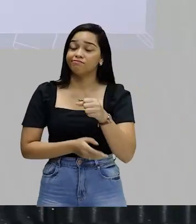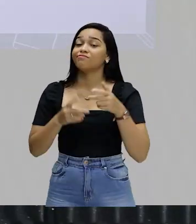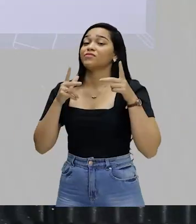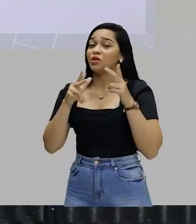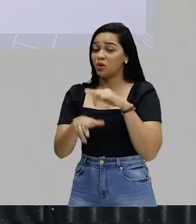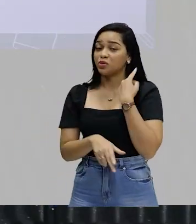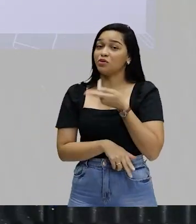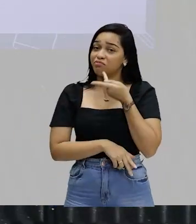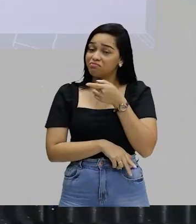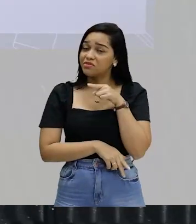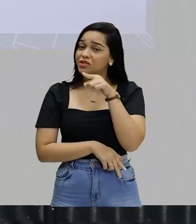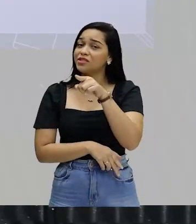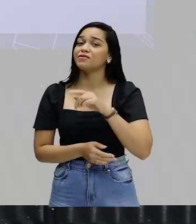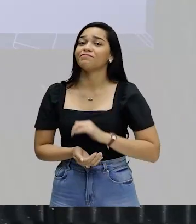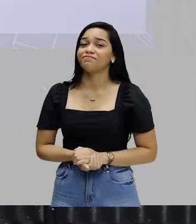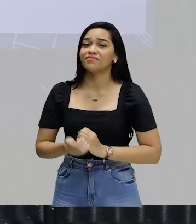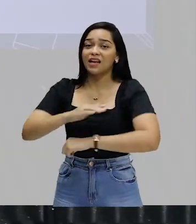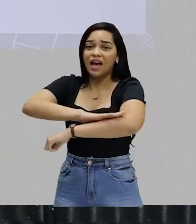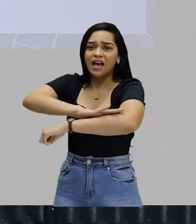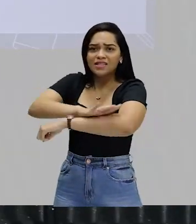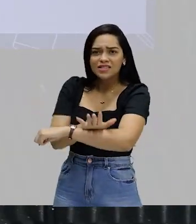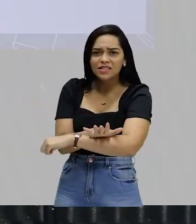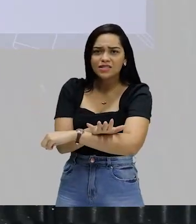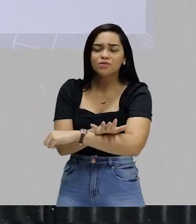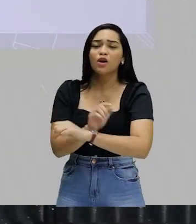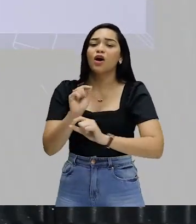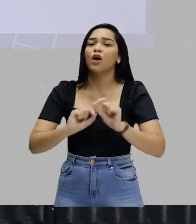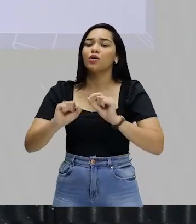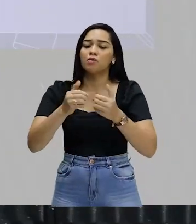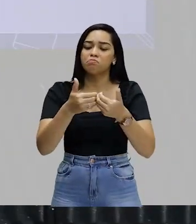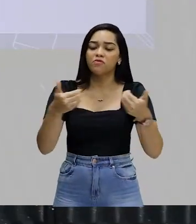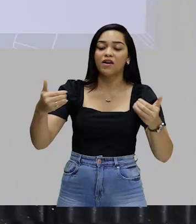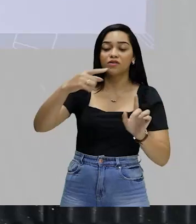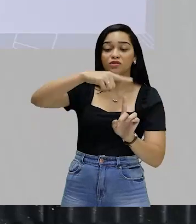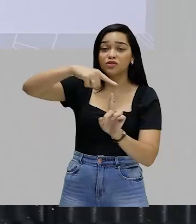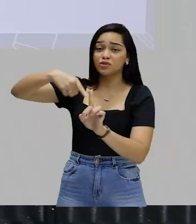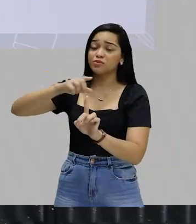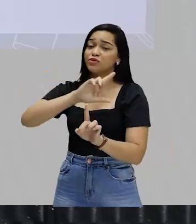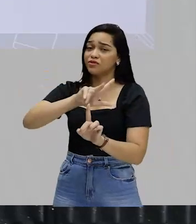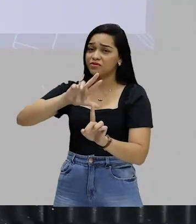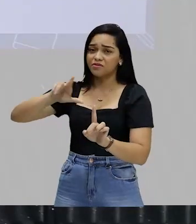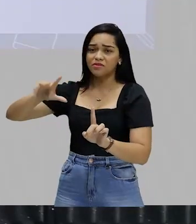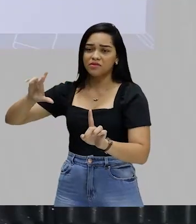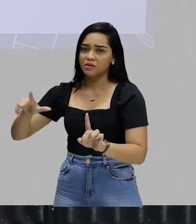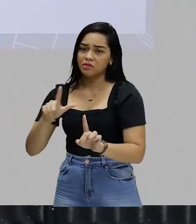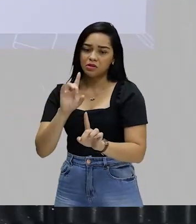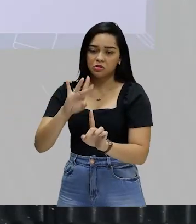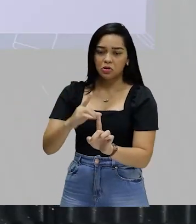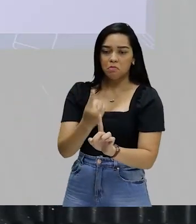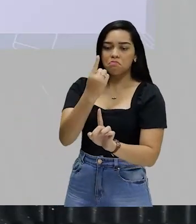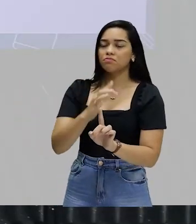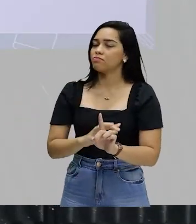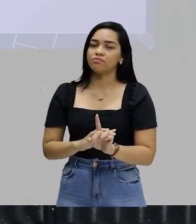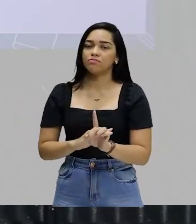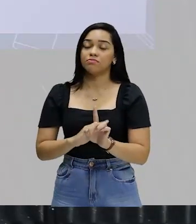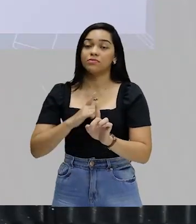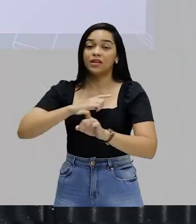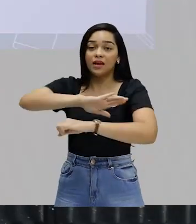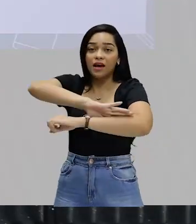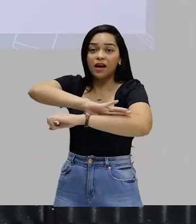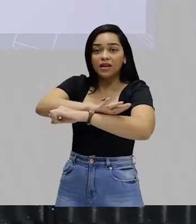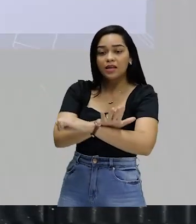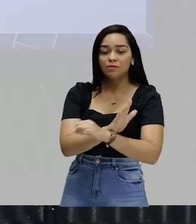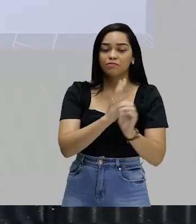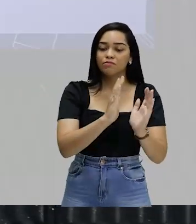que eu estou dizendo para ti. Racismo é dividido em vários tipos diferentes. Não é uma coisa só. Tem racismos